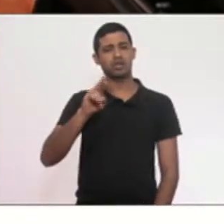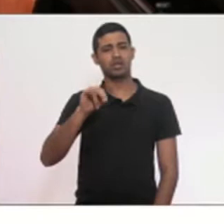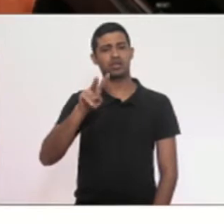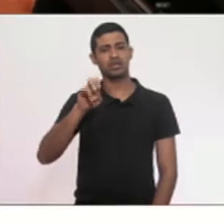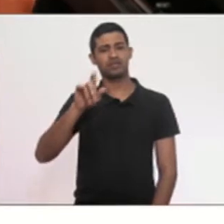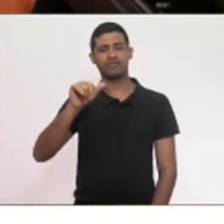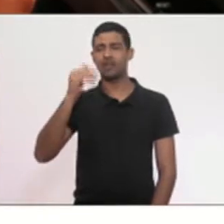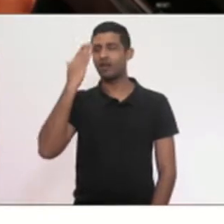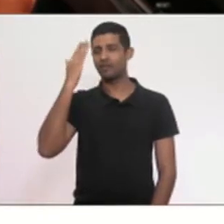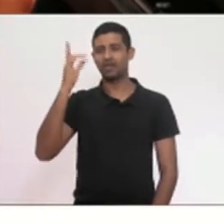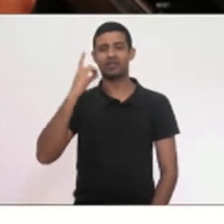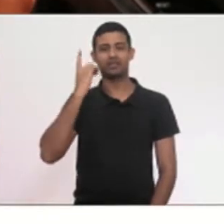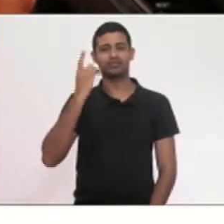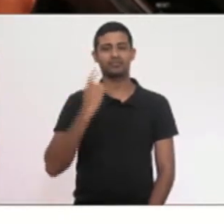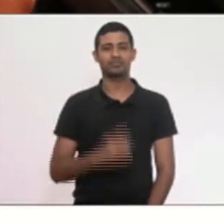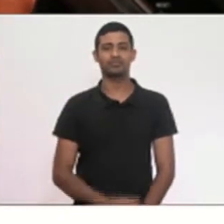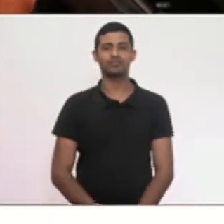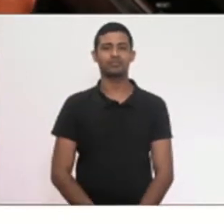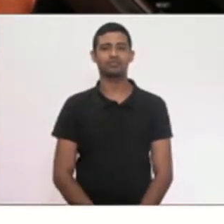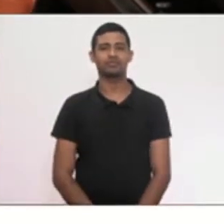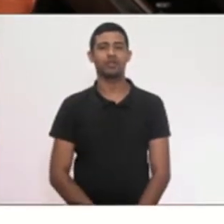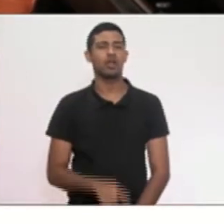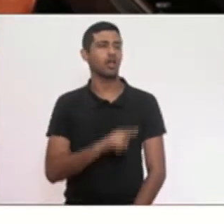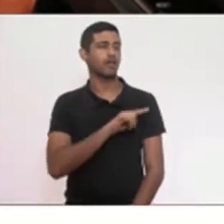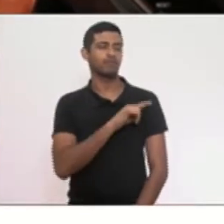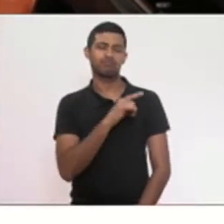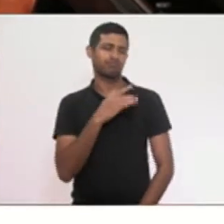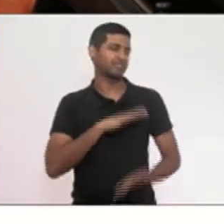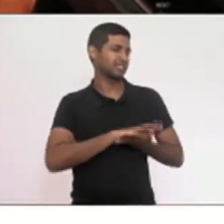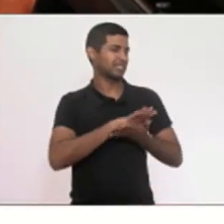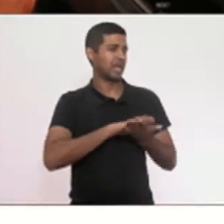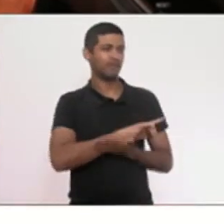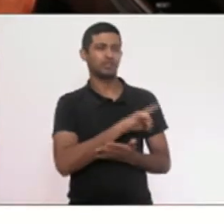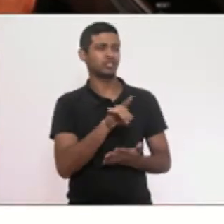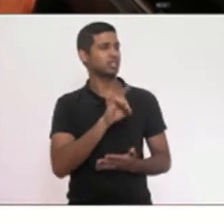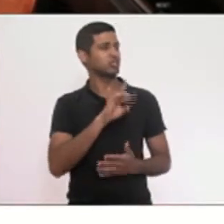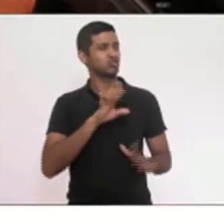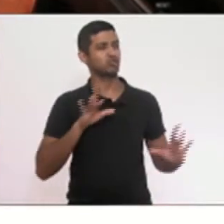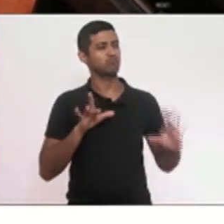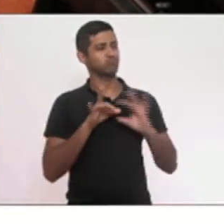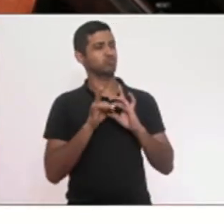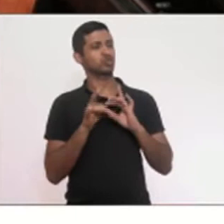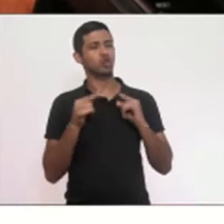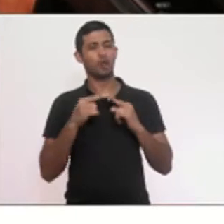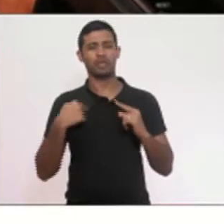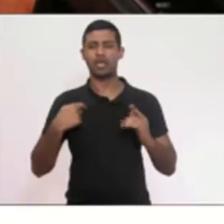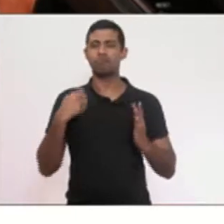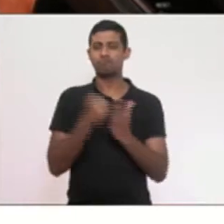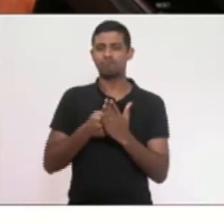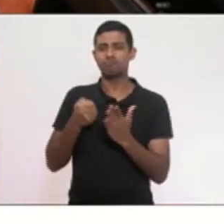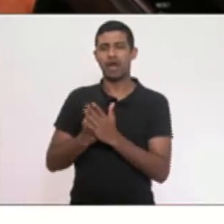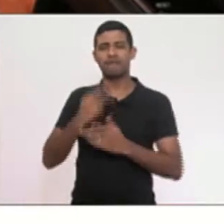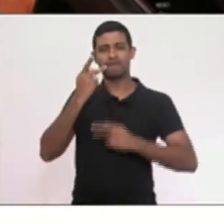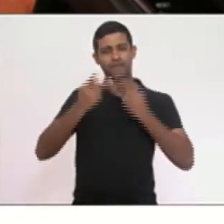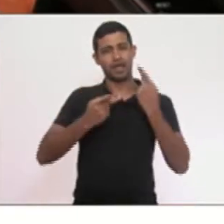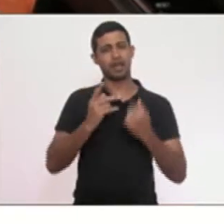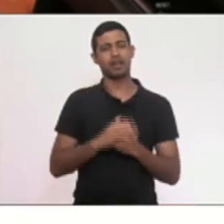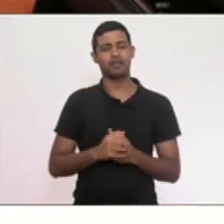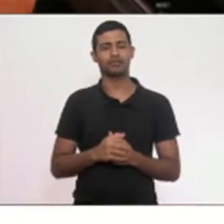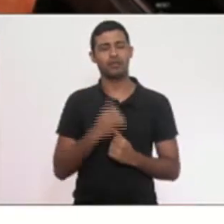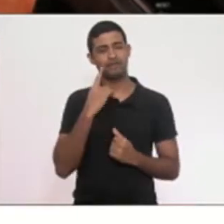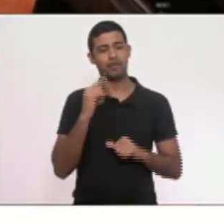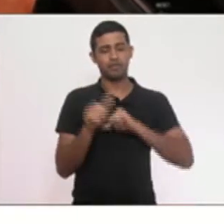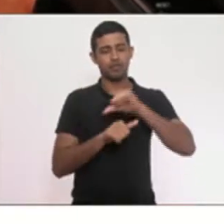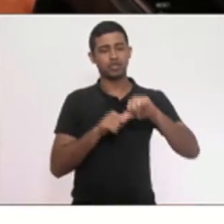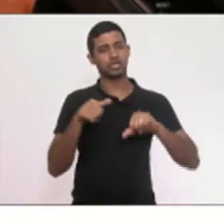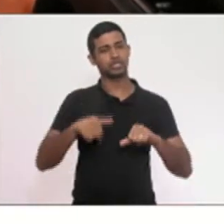obrigado, deputado Paul Bel. Nada, vocês só vêm acrescentar o que a gente vem cobrando, o a gente vem falando. Essa é a renovação do legislativo e a